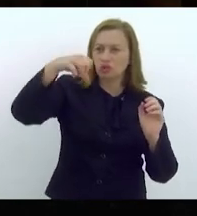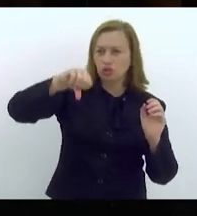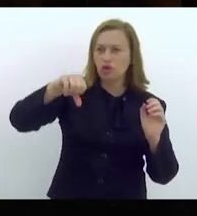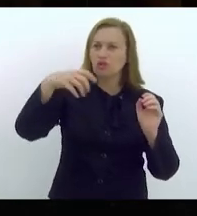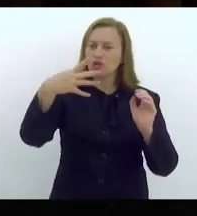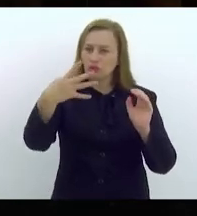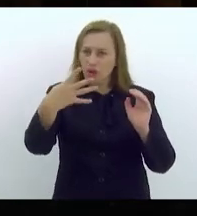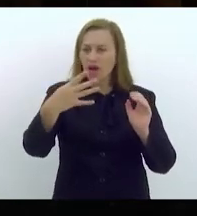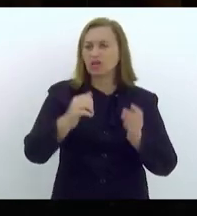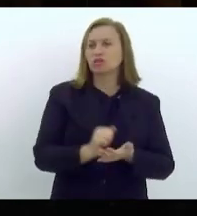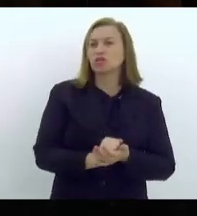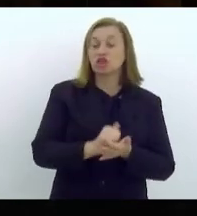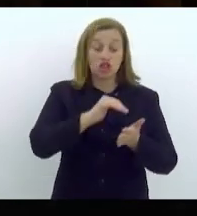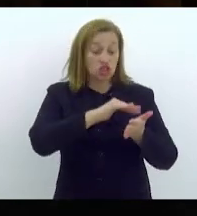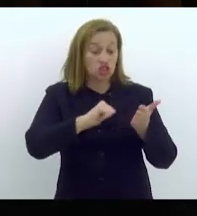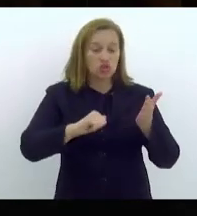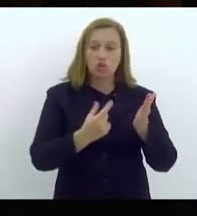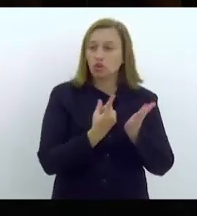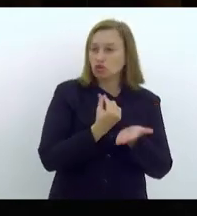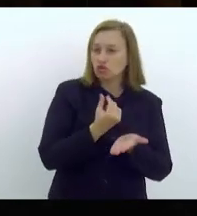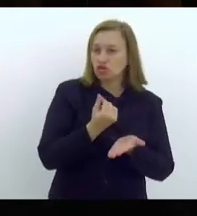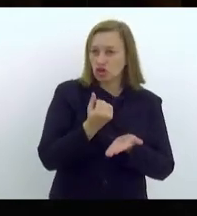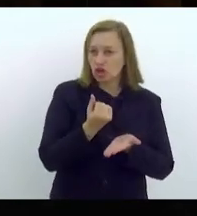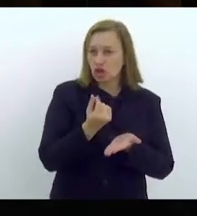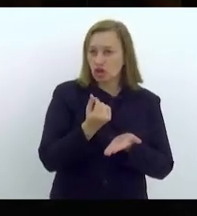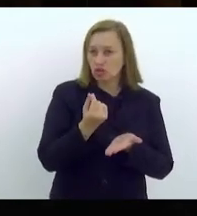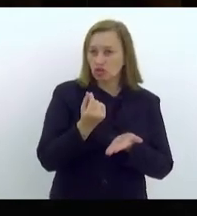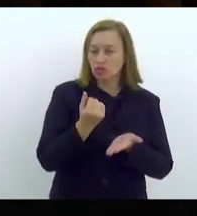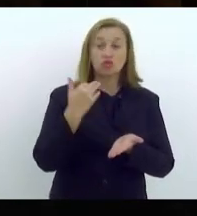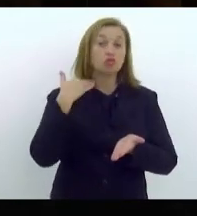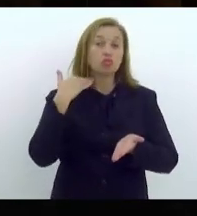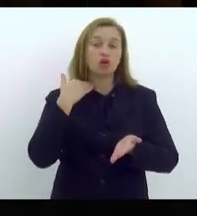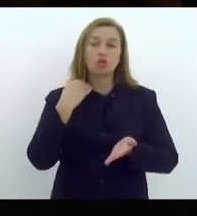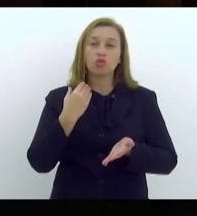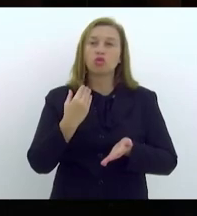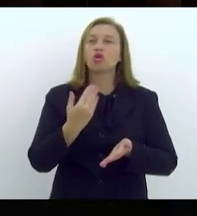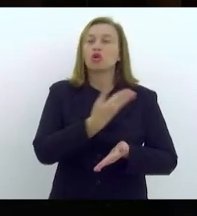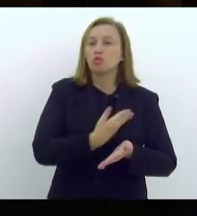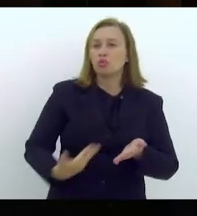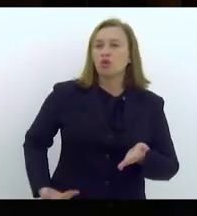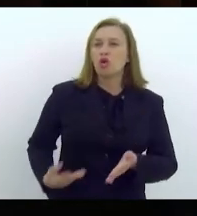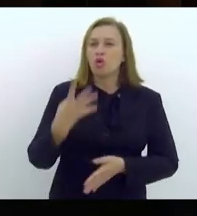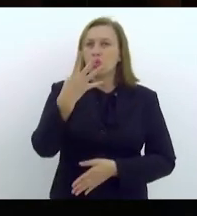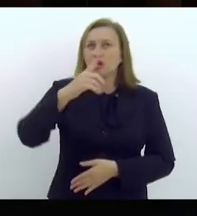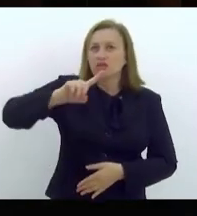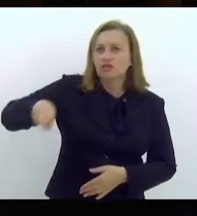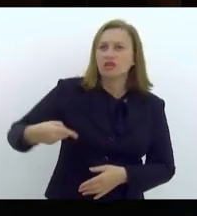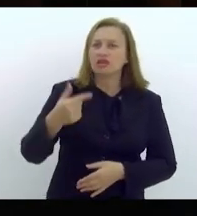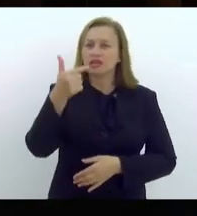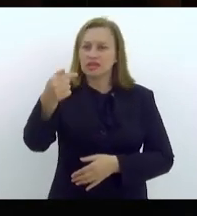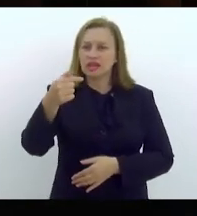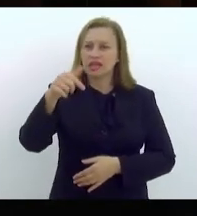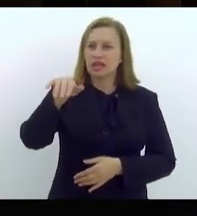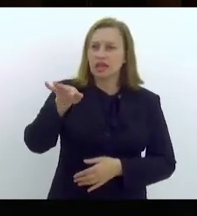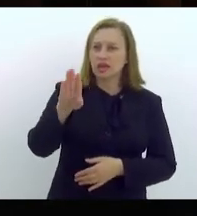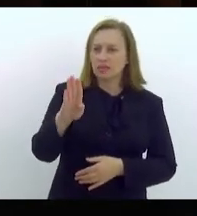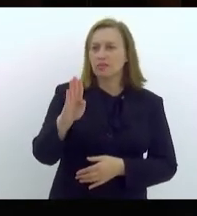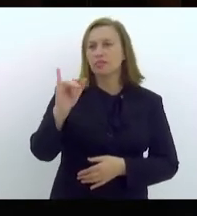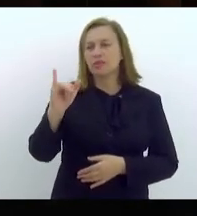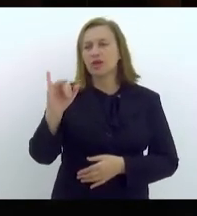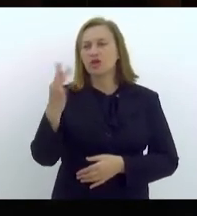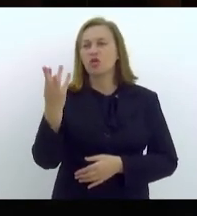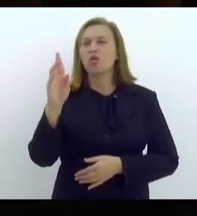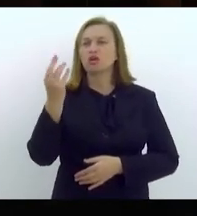públicos do Estado 4,7 bilhões de reais pela